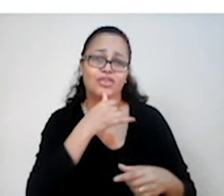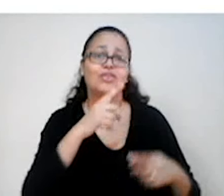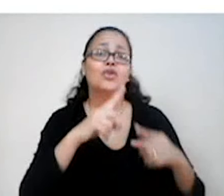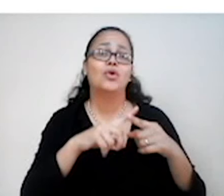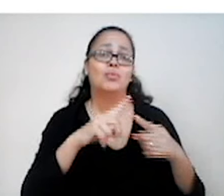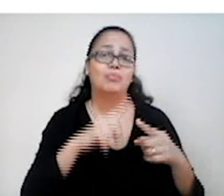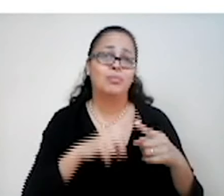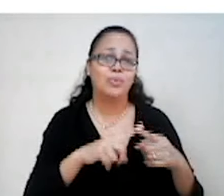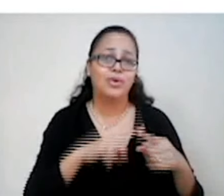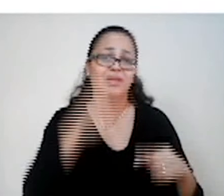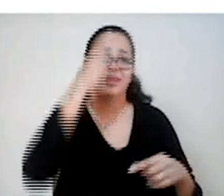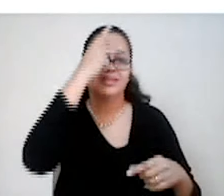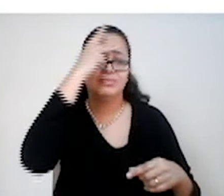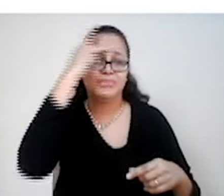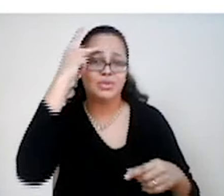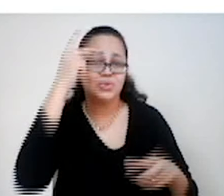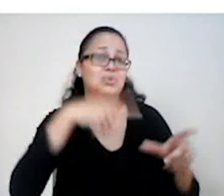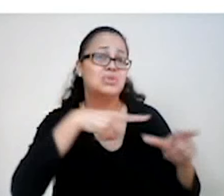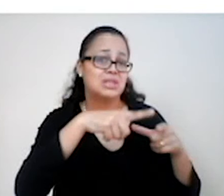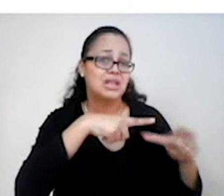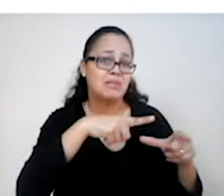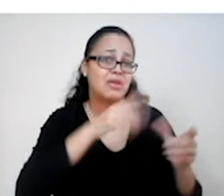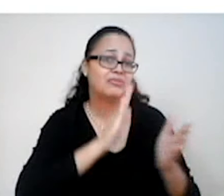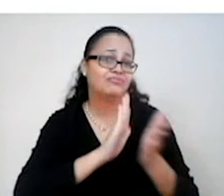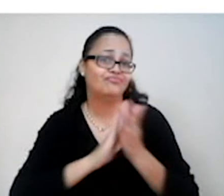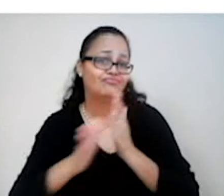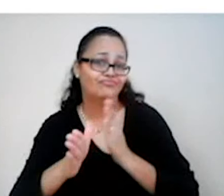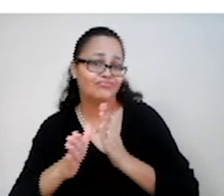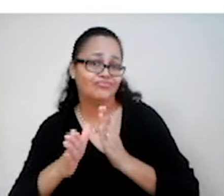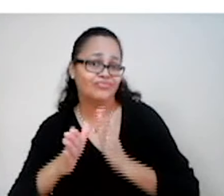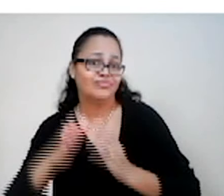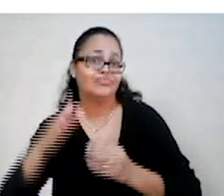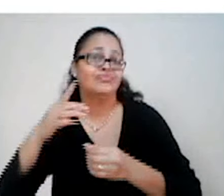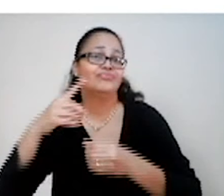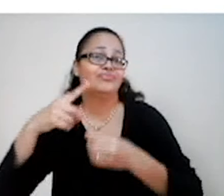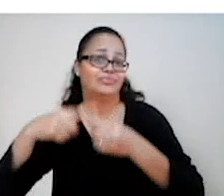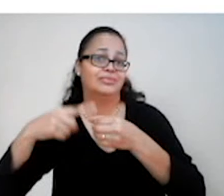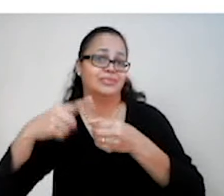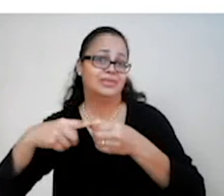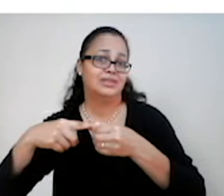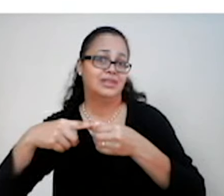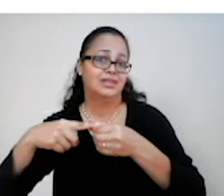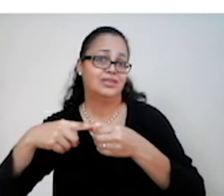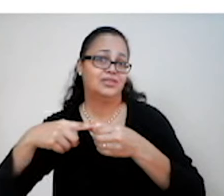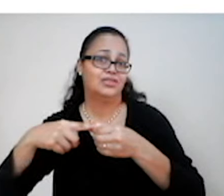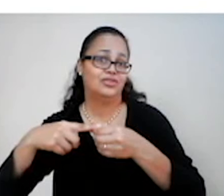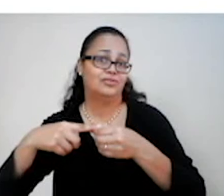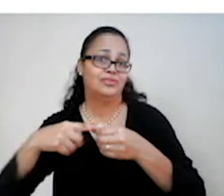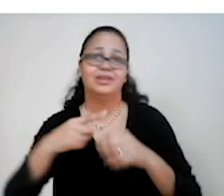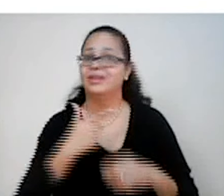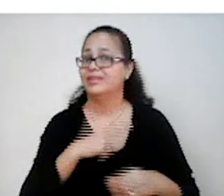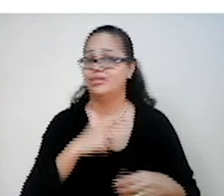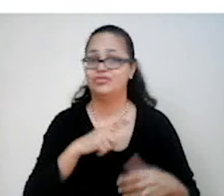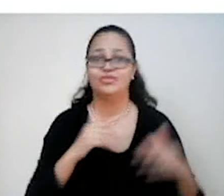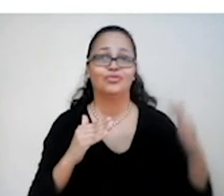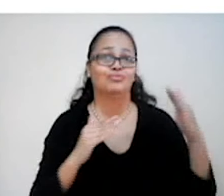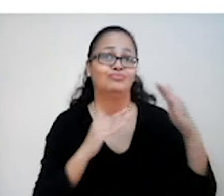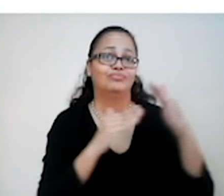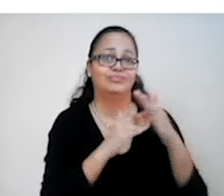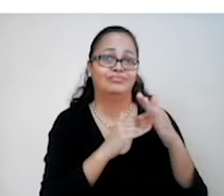dos feudos para viver nas cidades, buscar oportunidades. E já não tinha mais como combater isso.